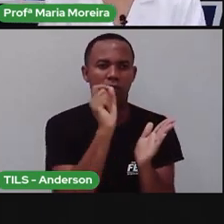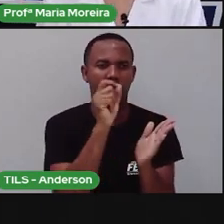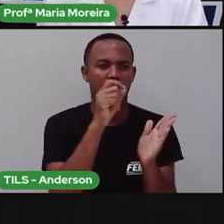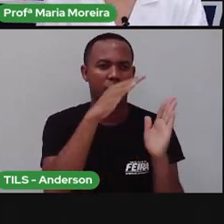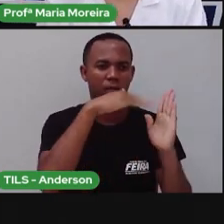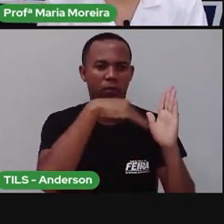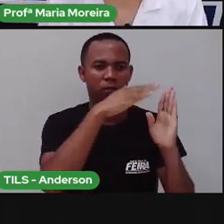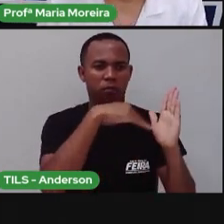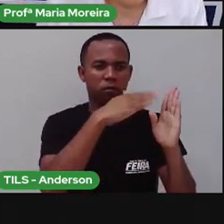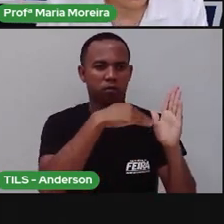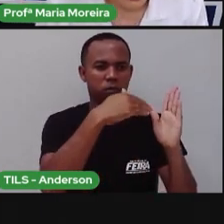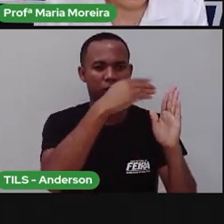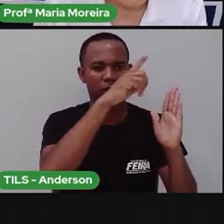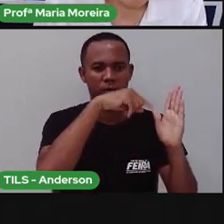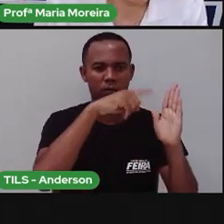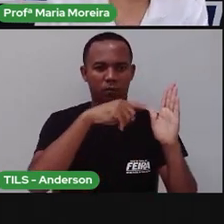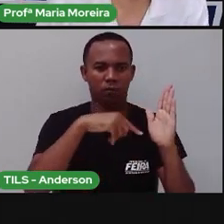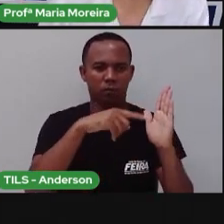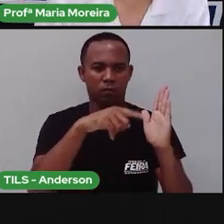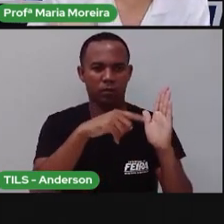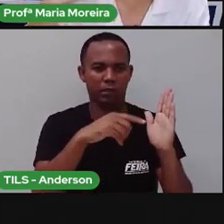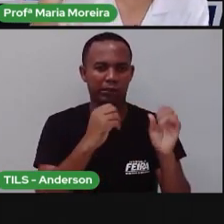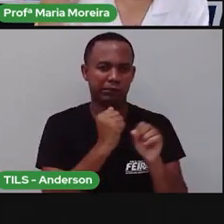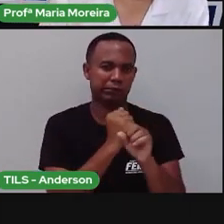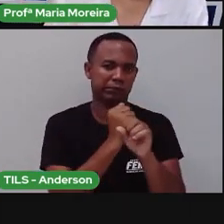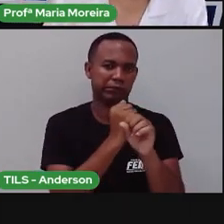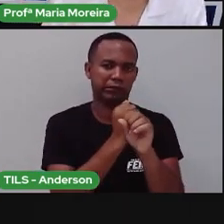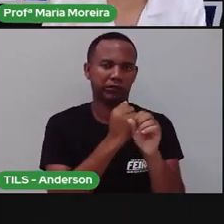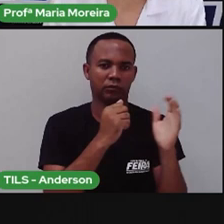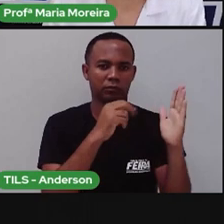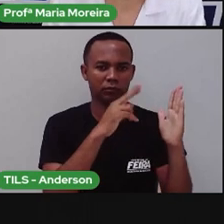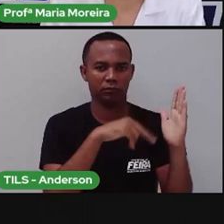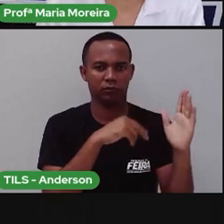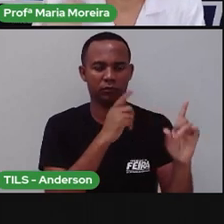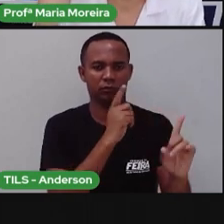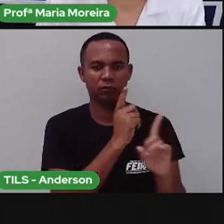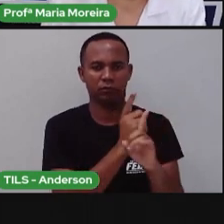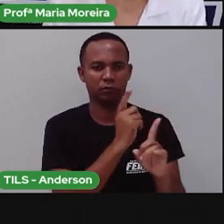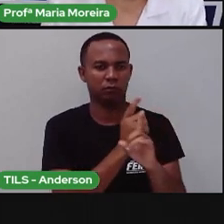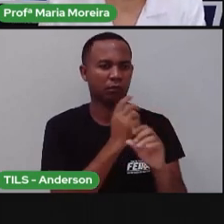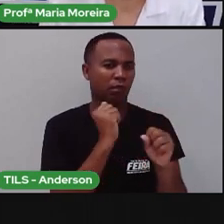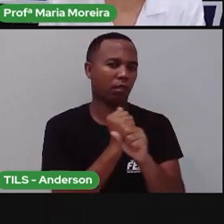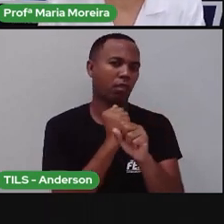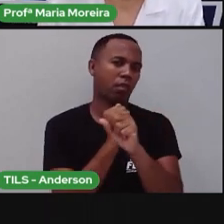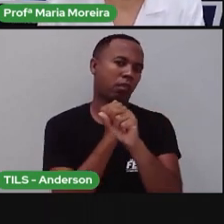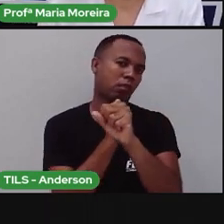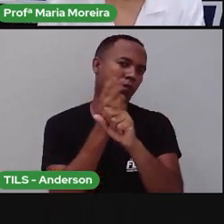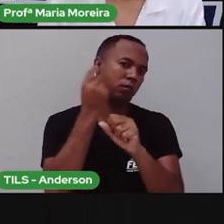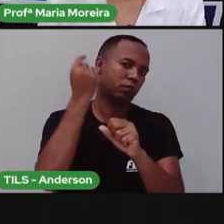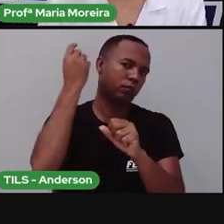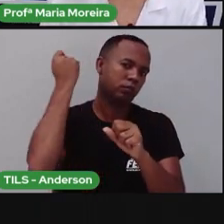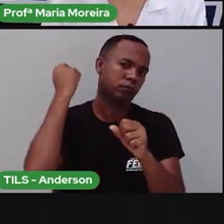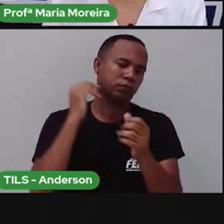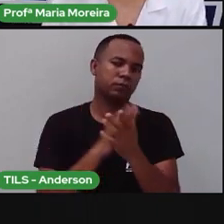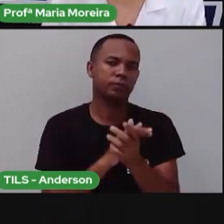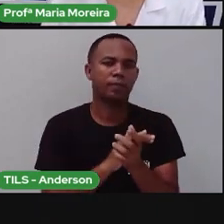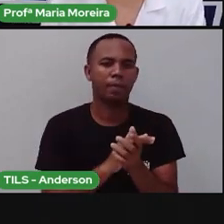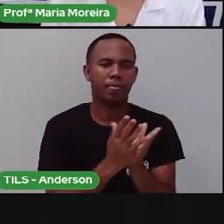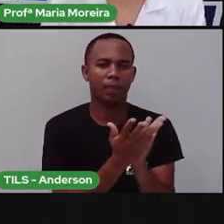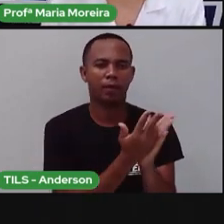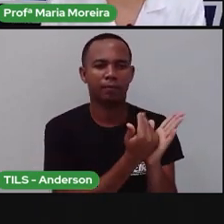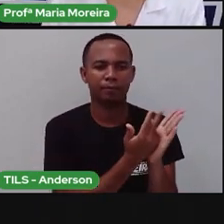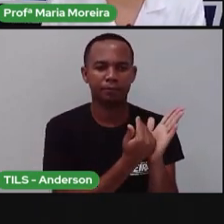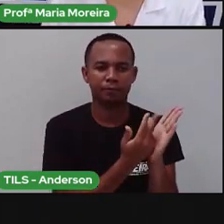paredes das cavernas. E depois de muitos anos, elas foram encontradas. Ou milhares de anos, elas foram encontradas. A arte